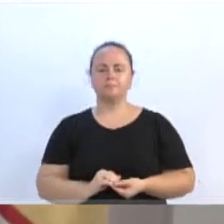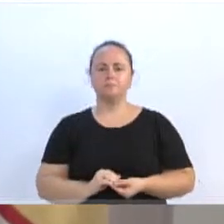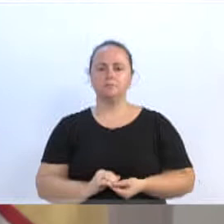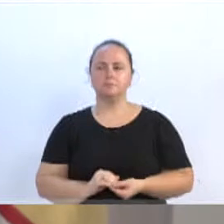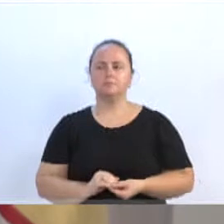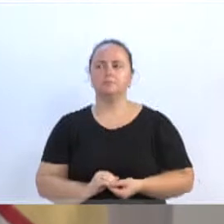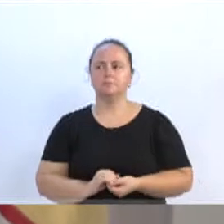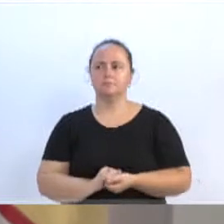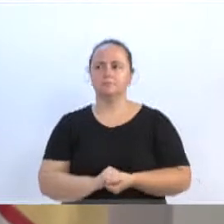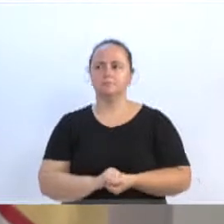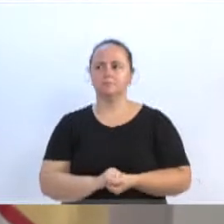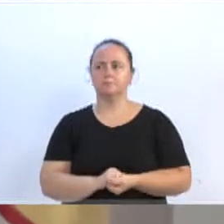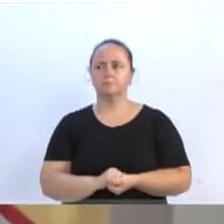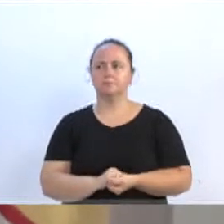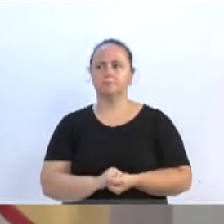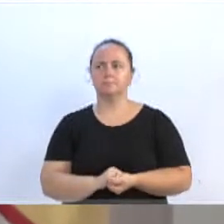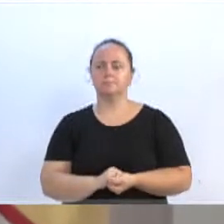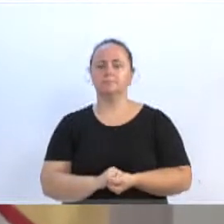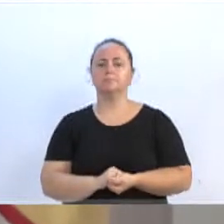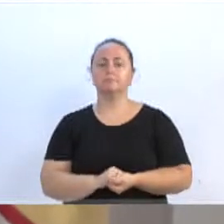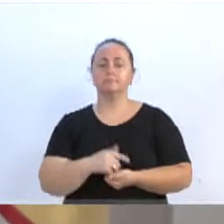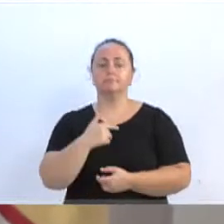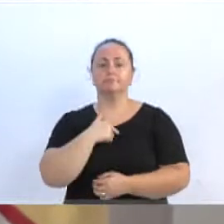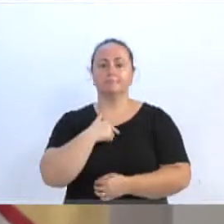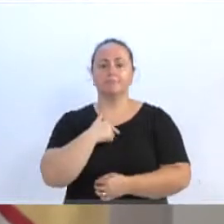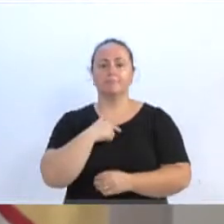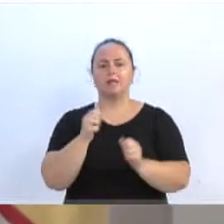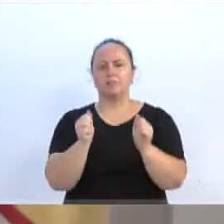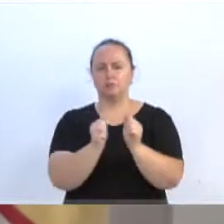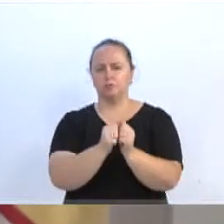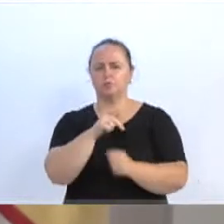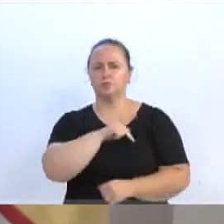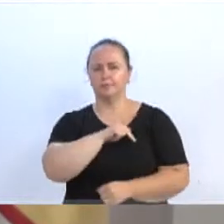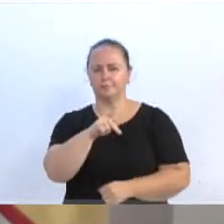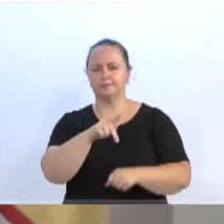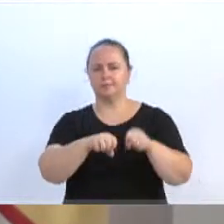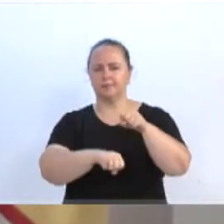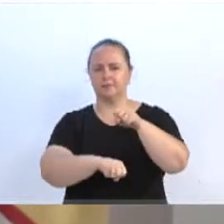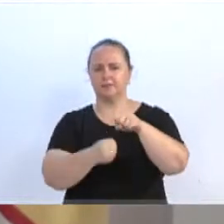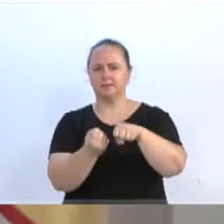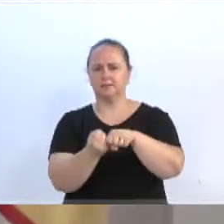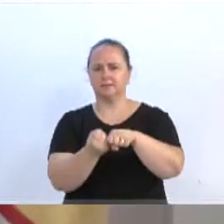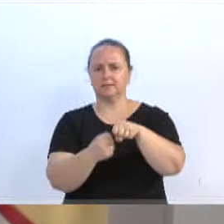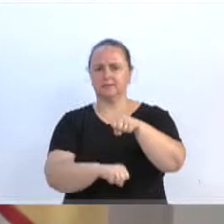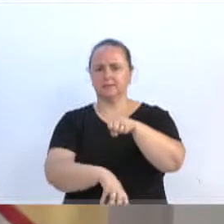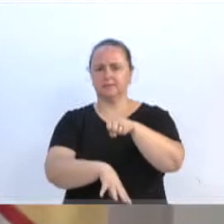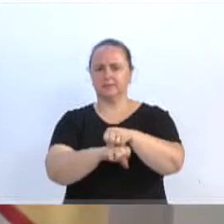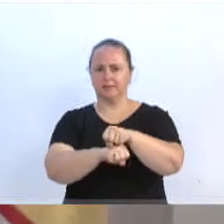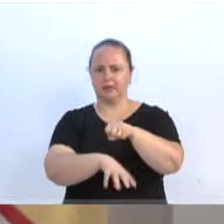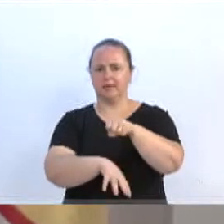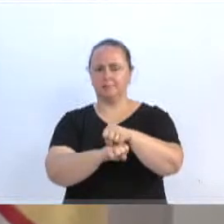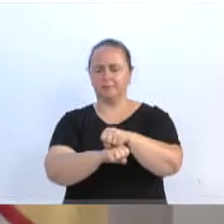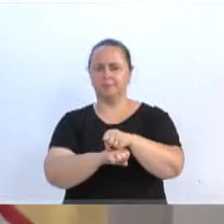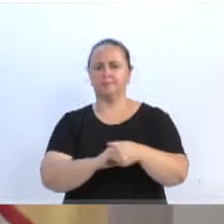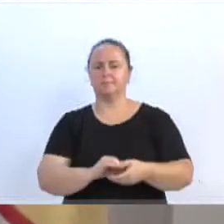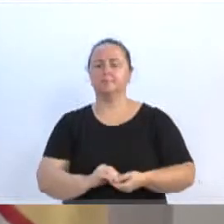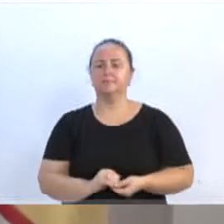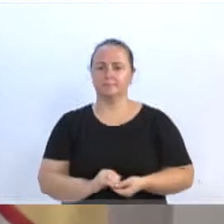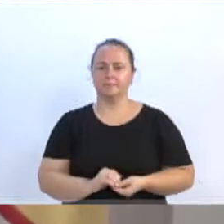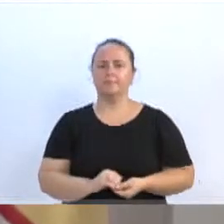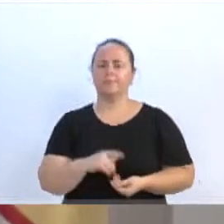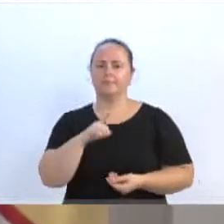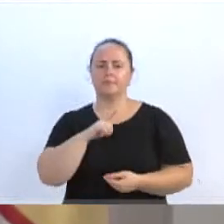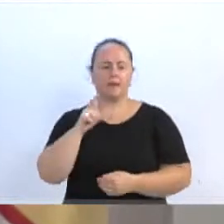vereador, o vereador não, já foi, o presidente da CETERB, o Marcelo Churub, e nós terminamos agora, o vereador Mantel teve uma participação muito